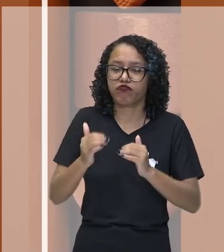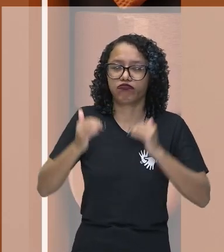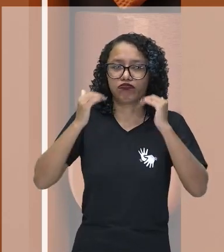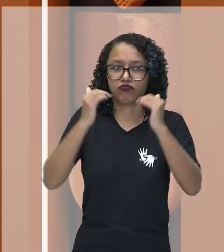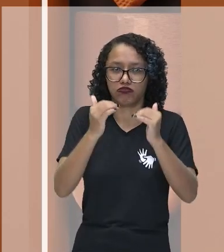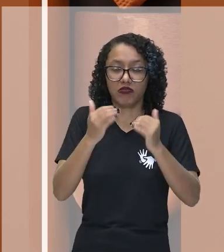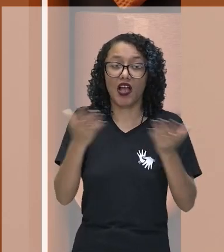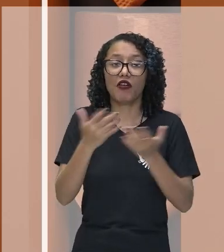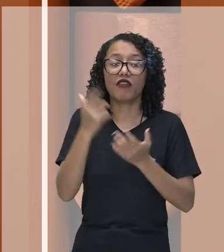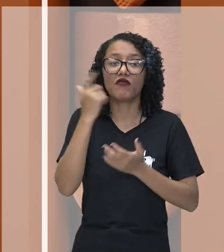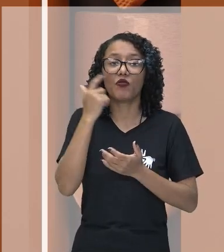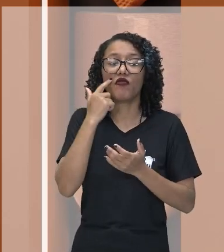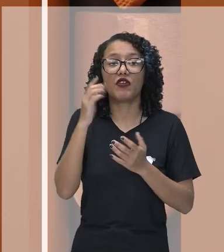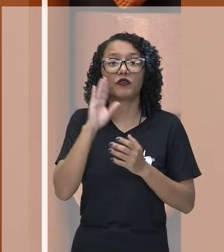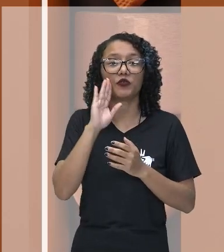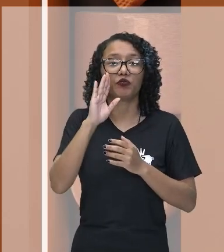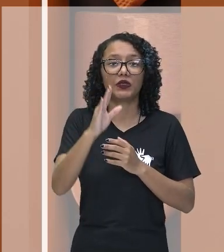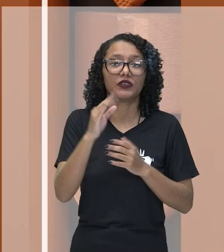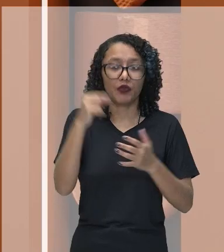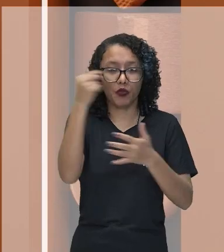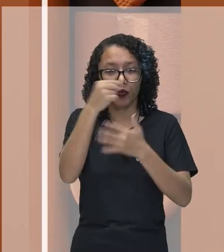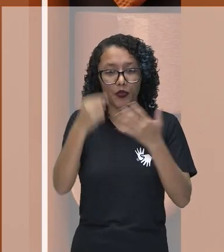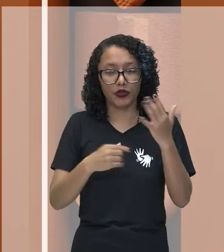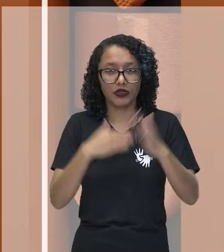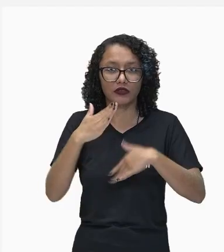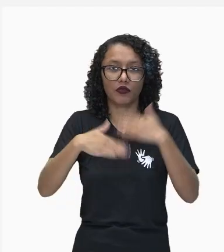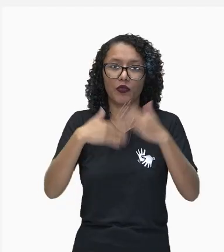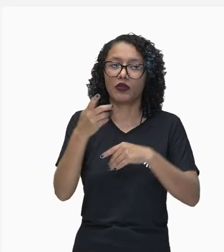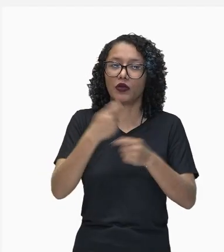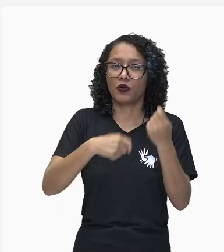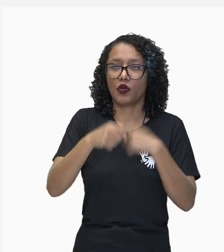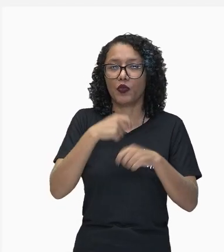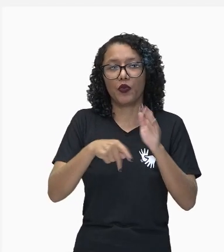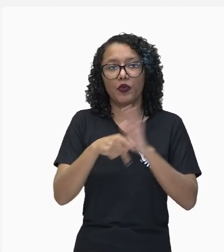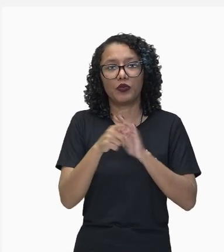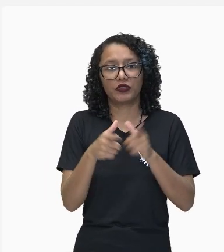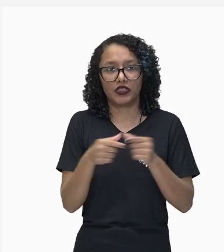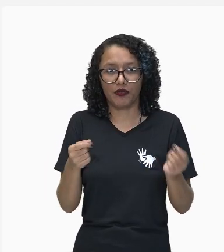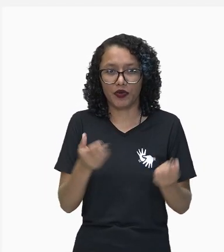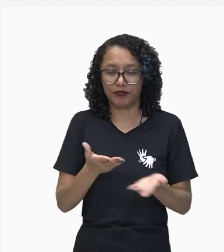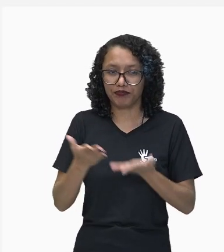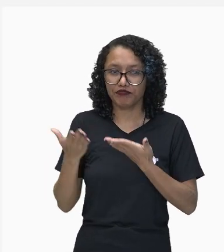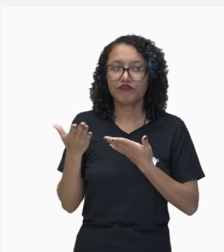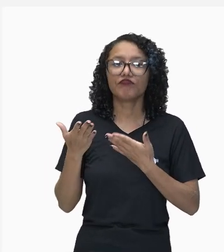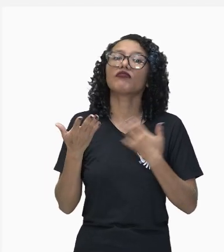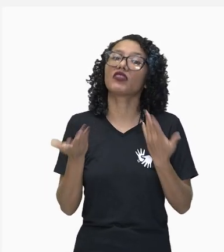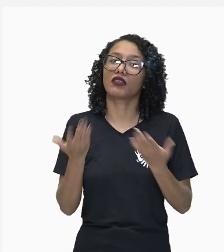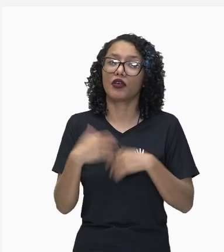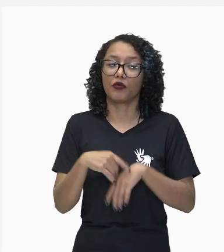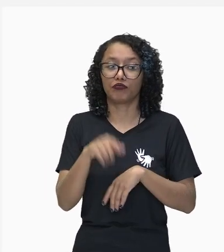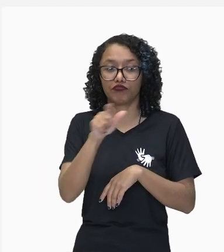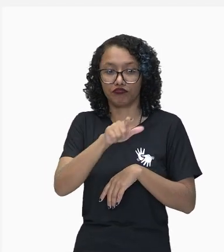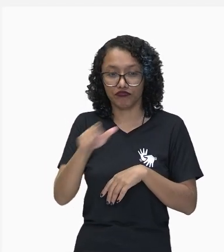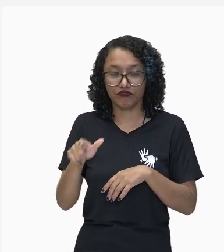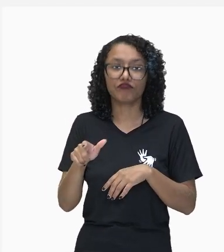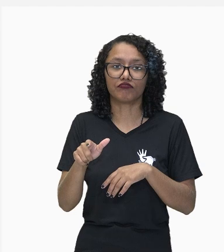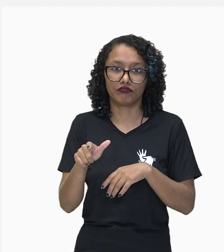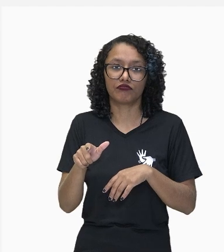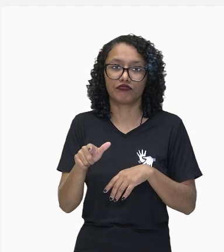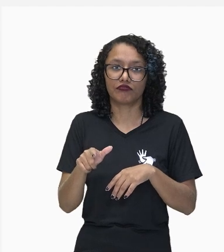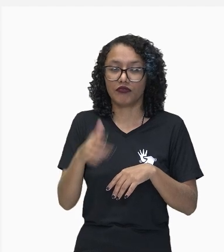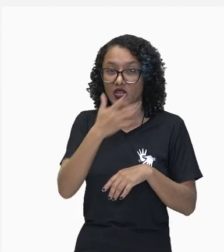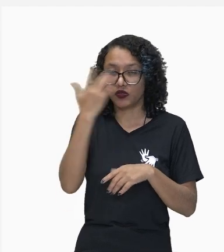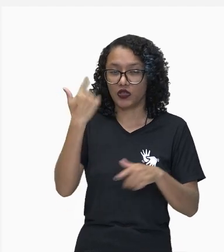principais fatores de desenvolvimento econômico no Japão. Começamos a falar da mão de obra barata e abundante, que